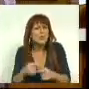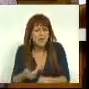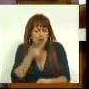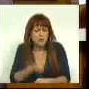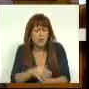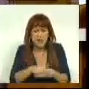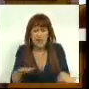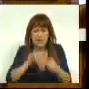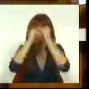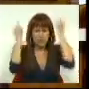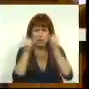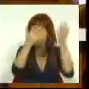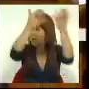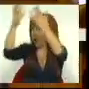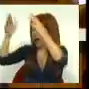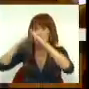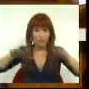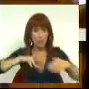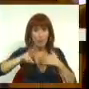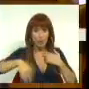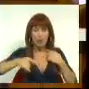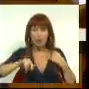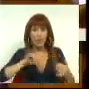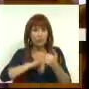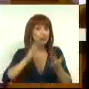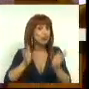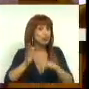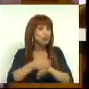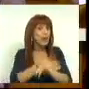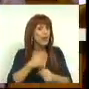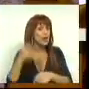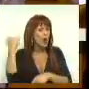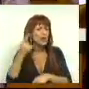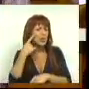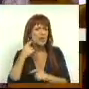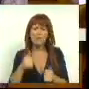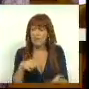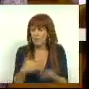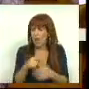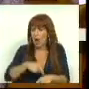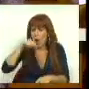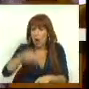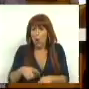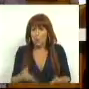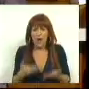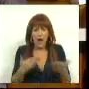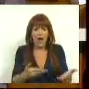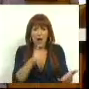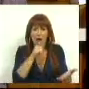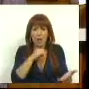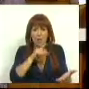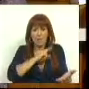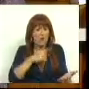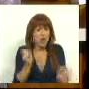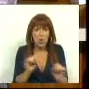experiências a nível internacional e a nível nacional de concessões já feitas que nós conhecemos, esse é um efeito imediato da entrega da água a privados.